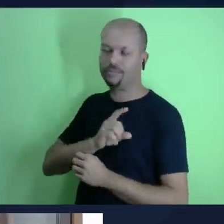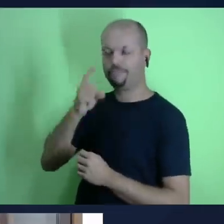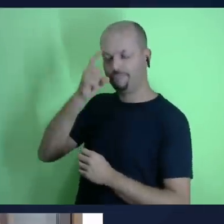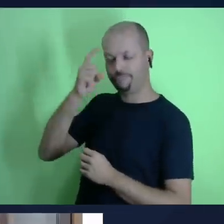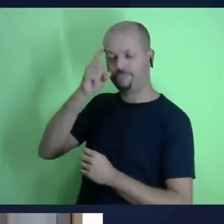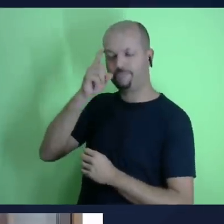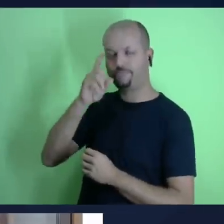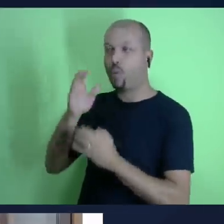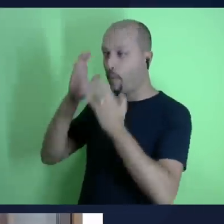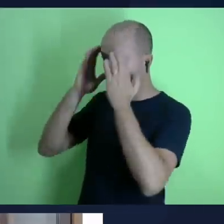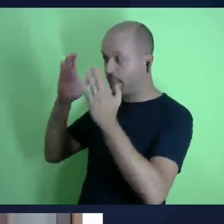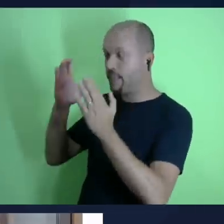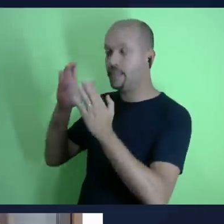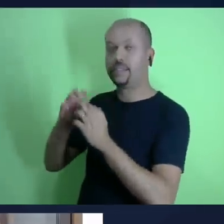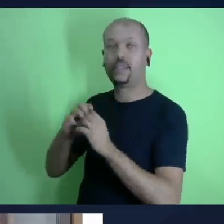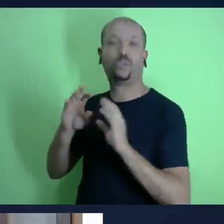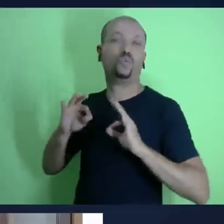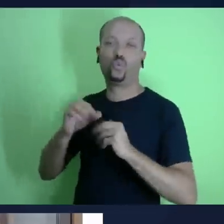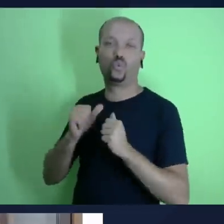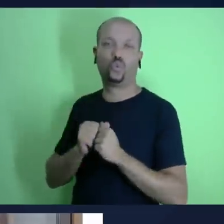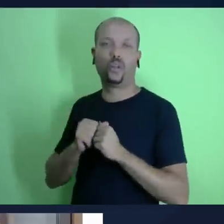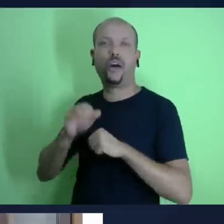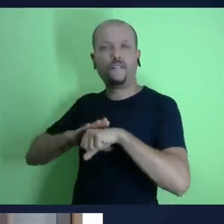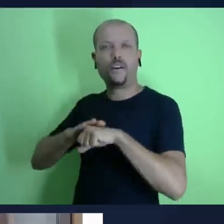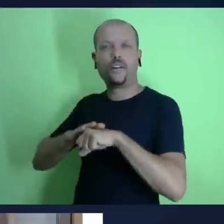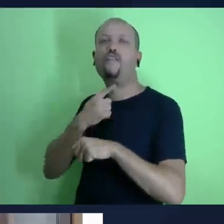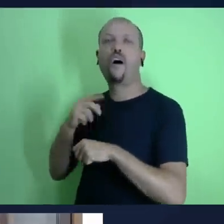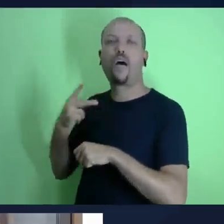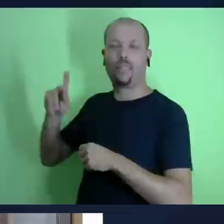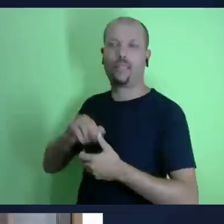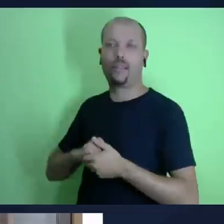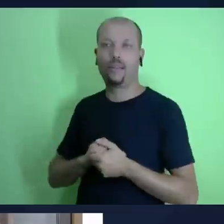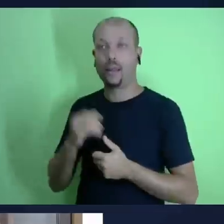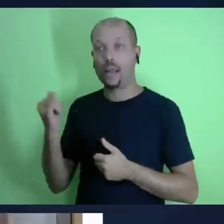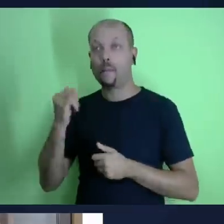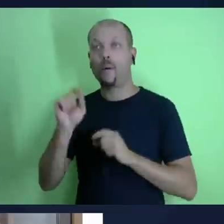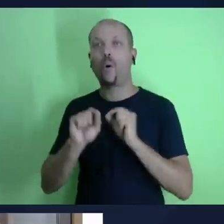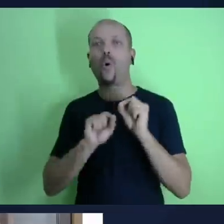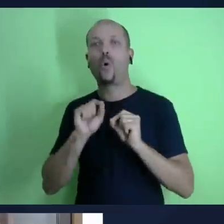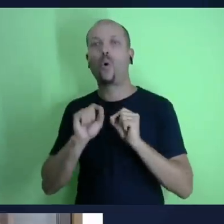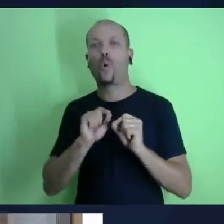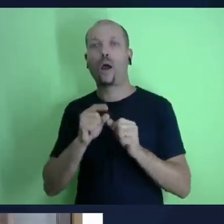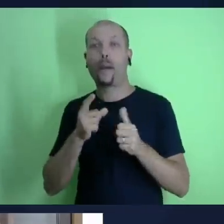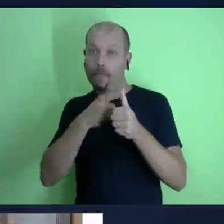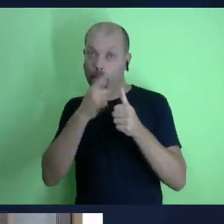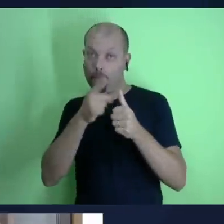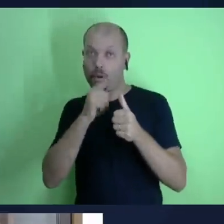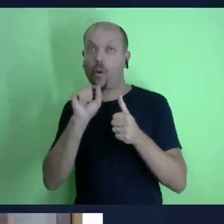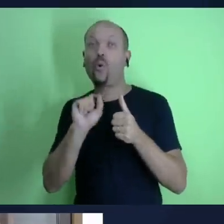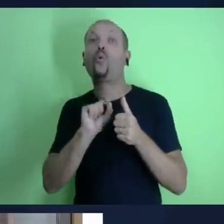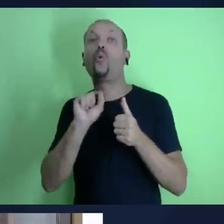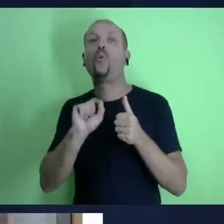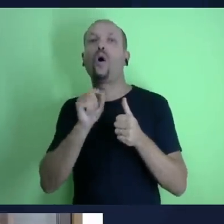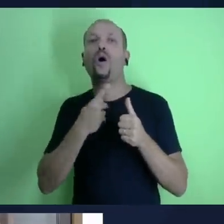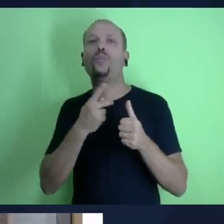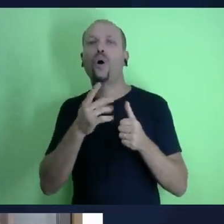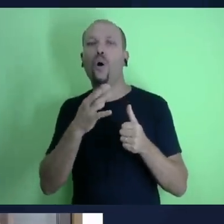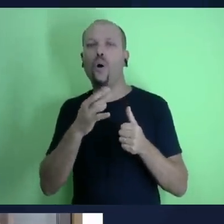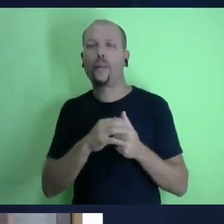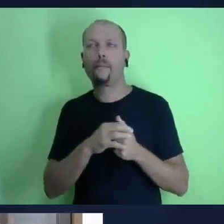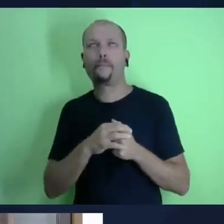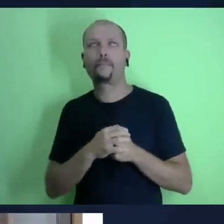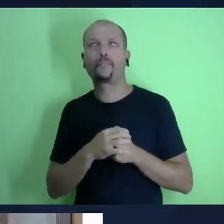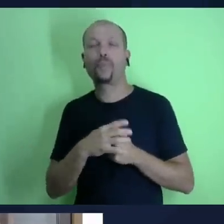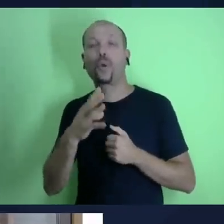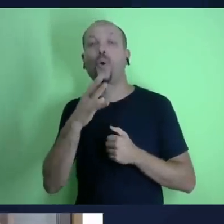profundamente a Deus e sabe você vai passar 10, 20, 50, 60 80 anos